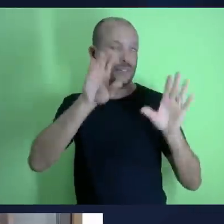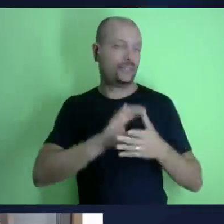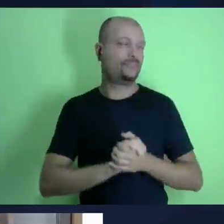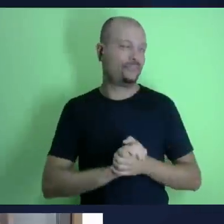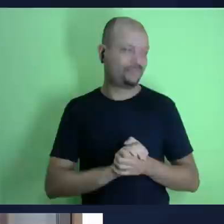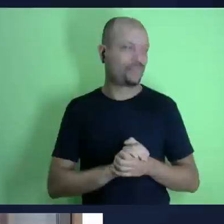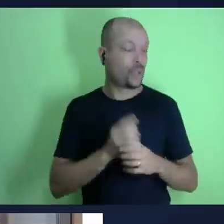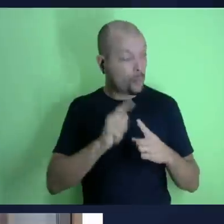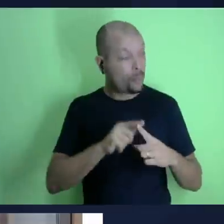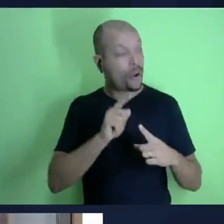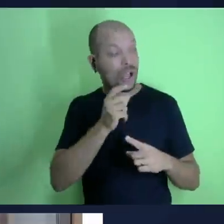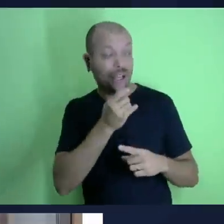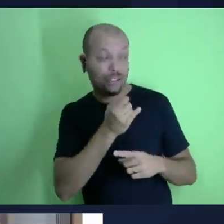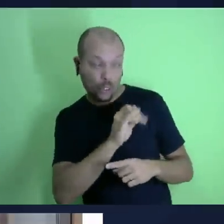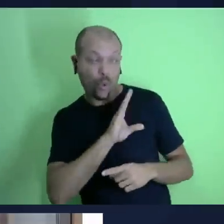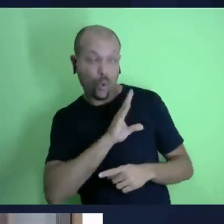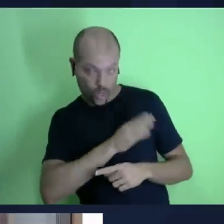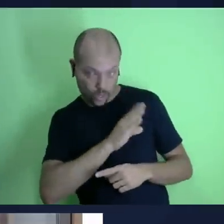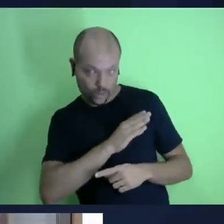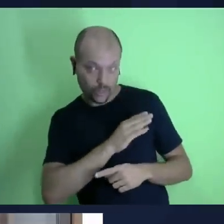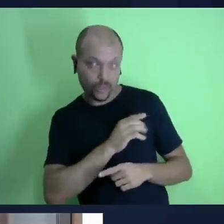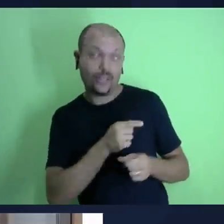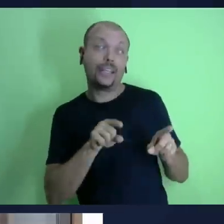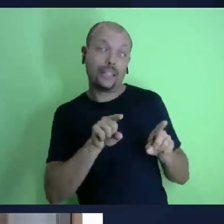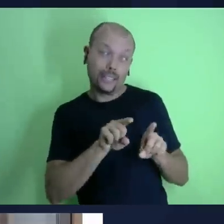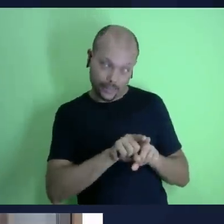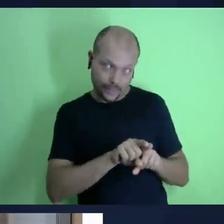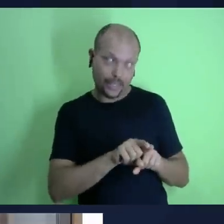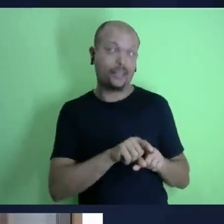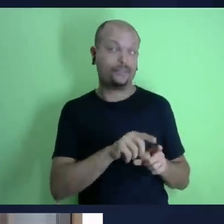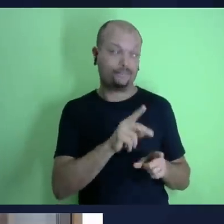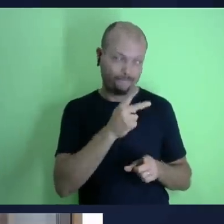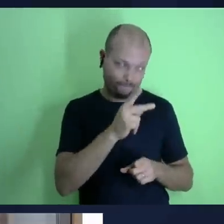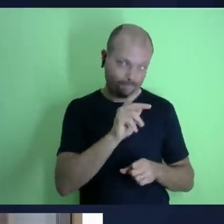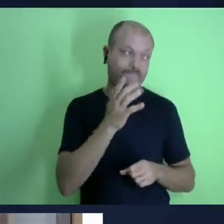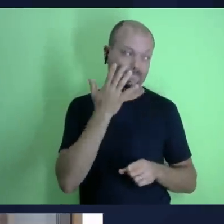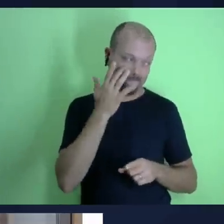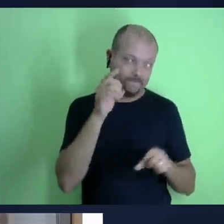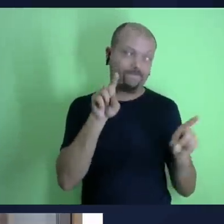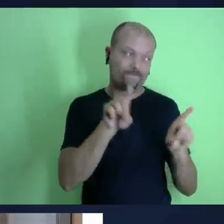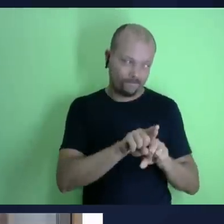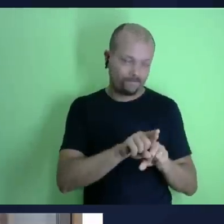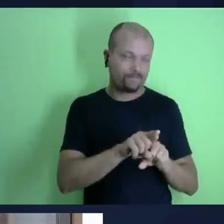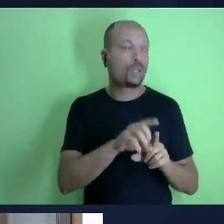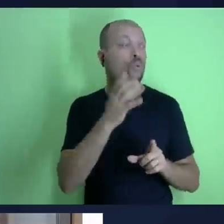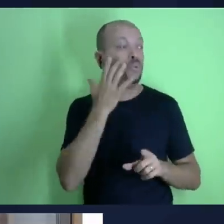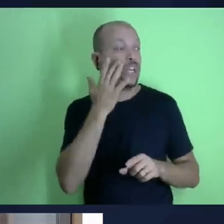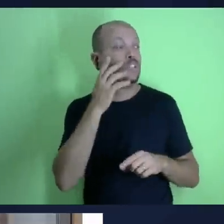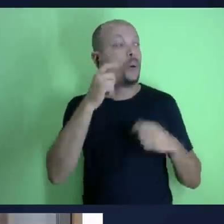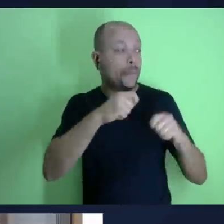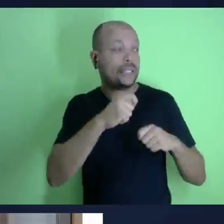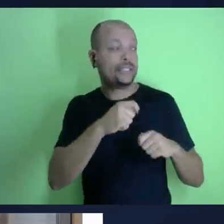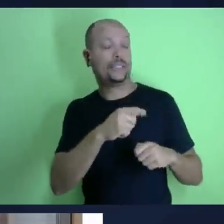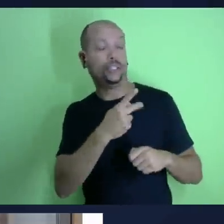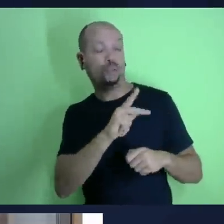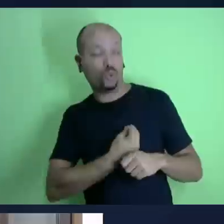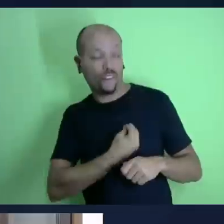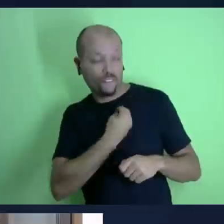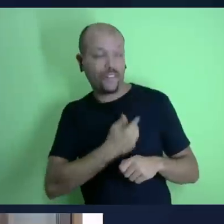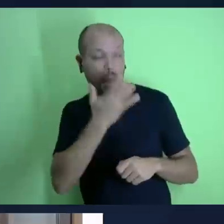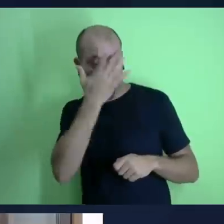deve estar neles é como diz uma frase né é como diz uma frase né pastor Josué